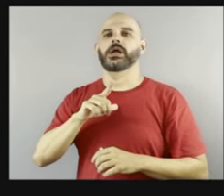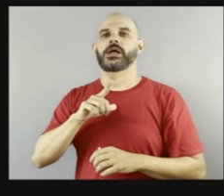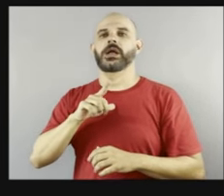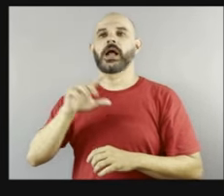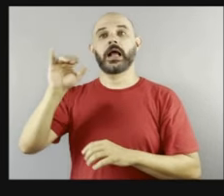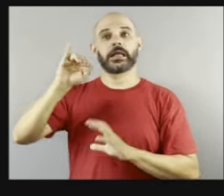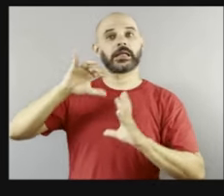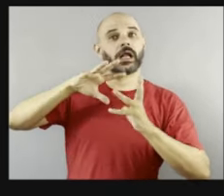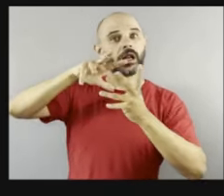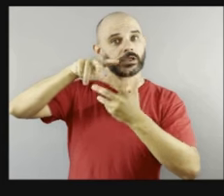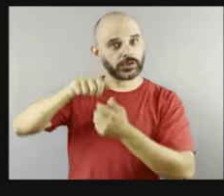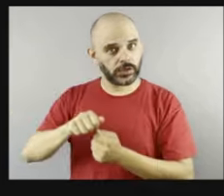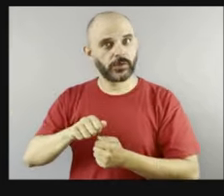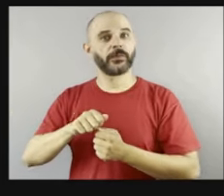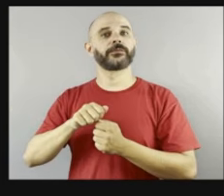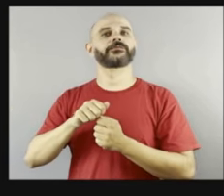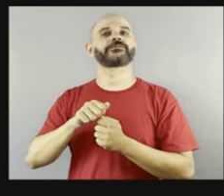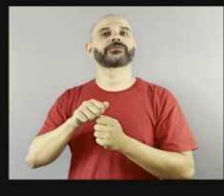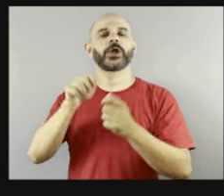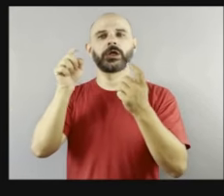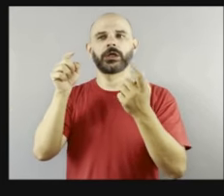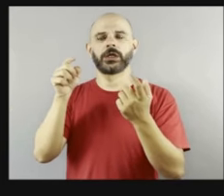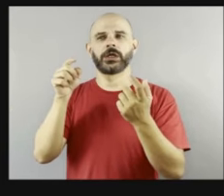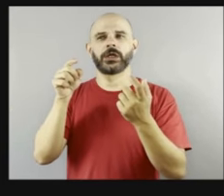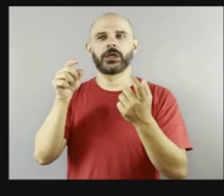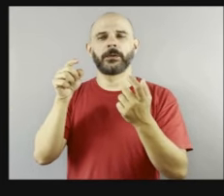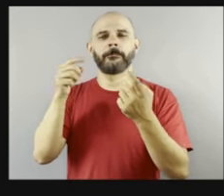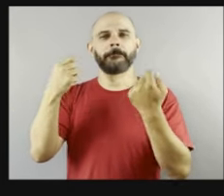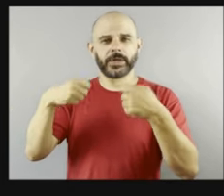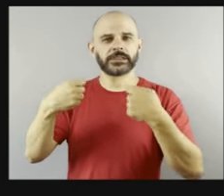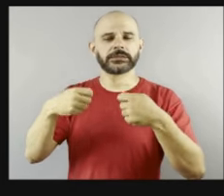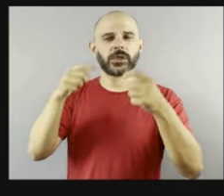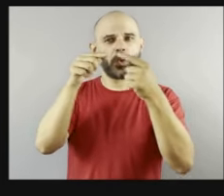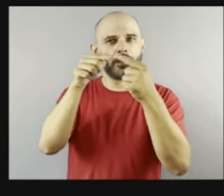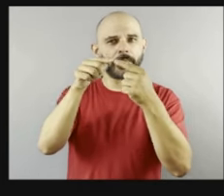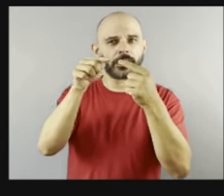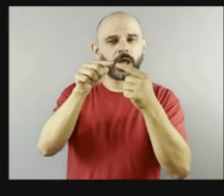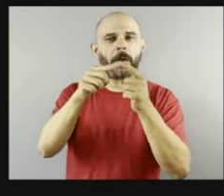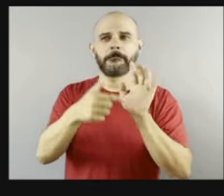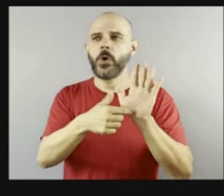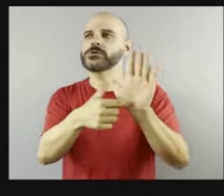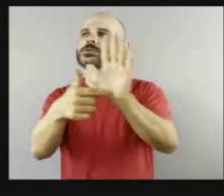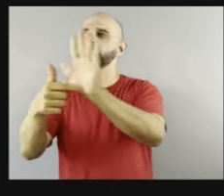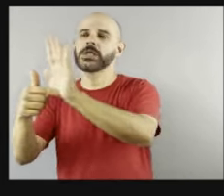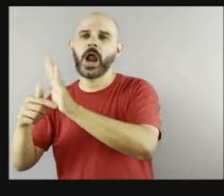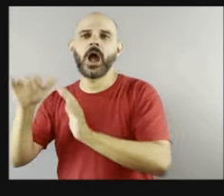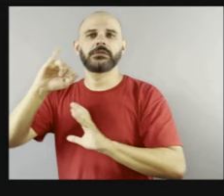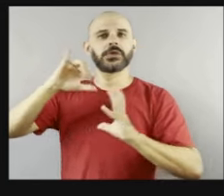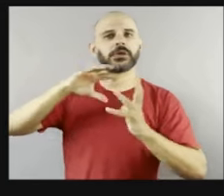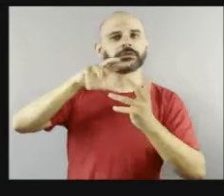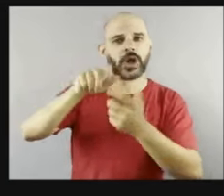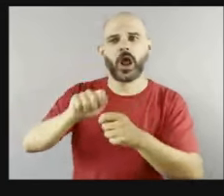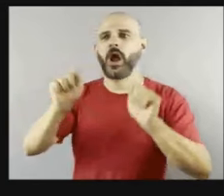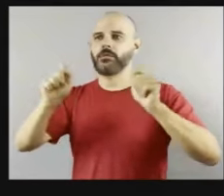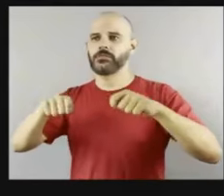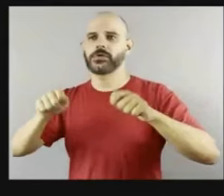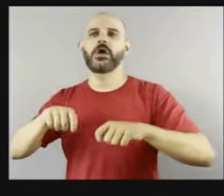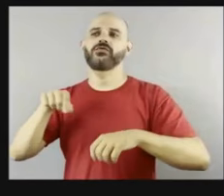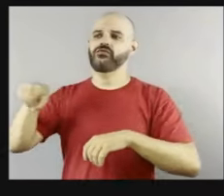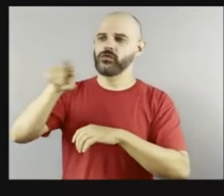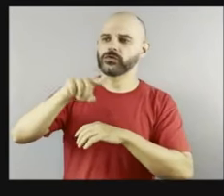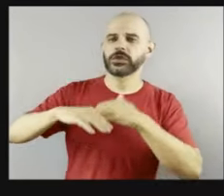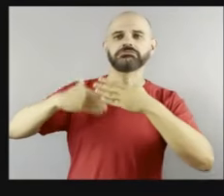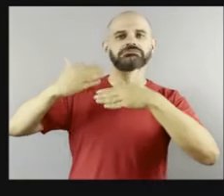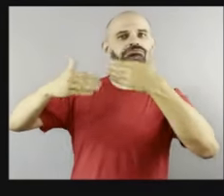levar essa internacionalização para outros locais e mostrar as habilidades e capacidades que vocês já desenvolvem aqui. Exato.